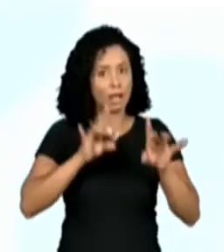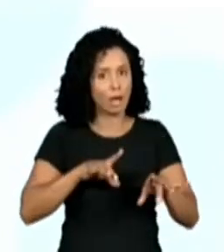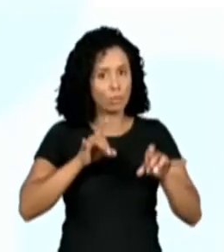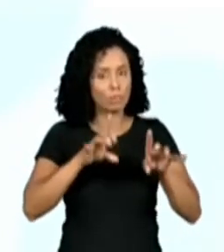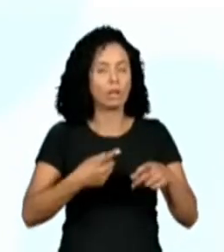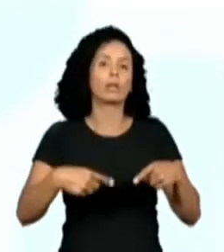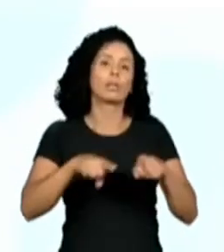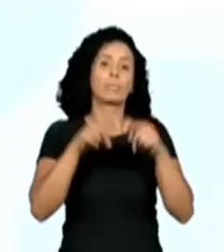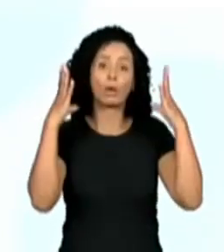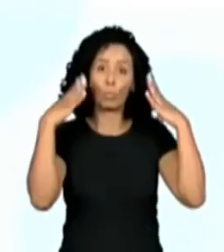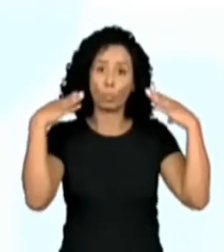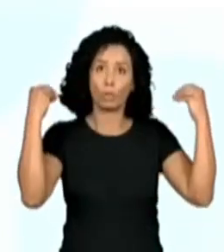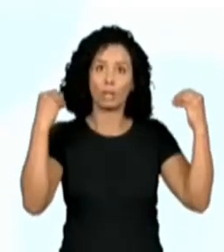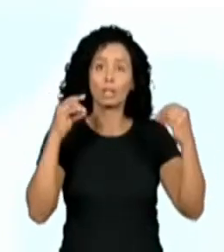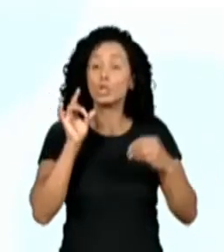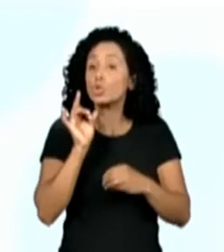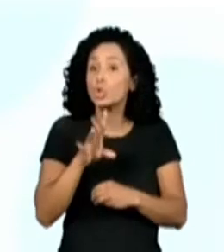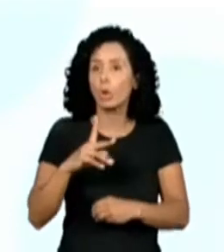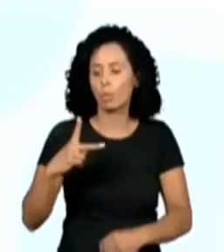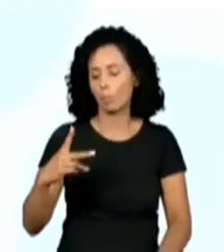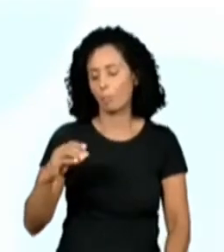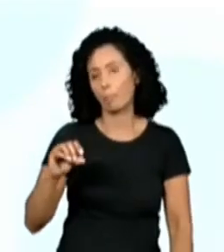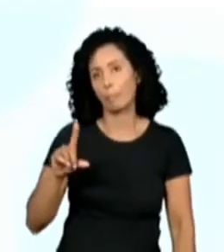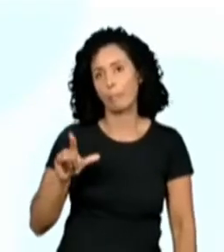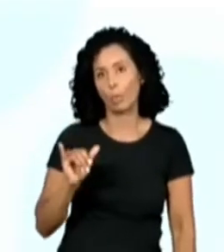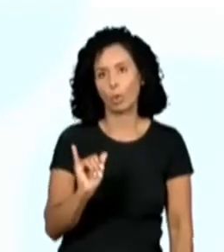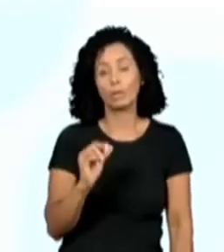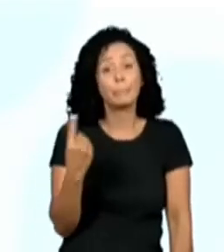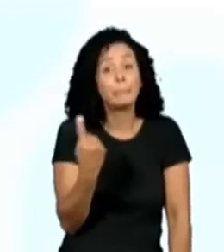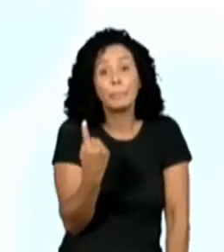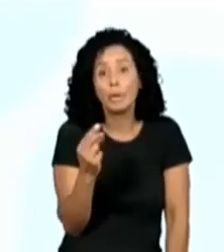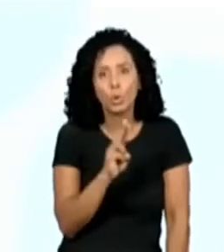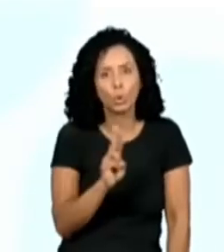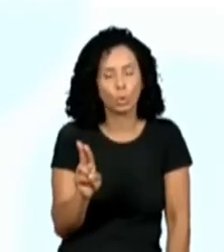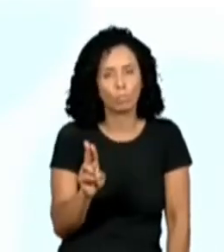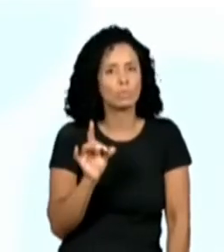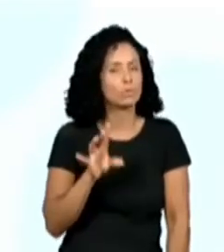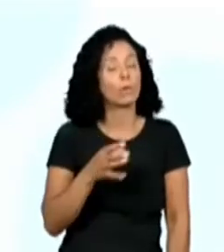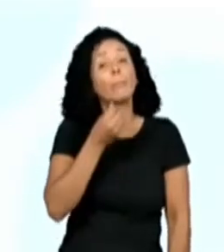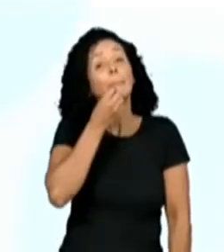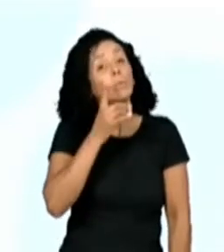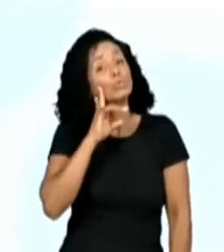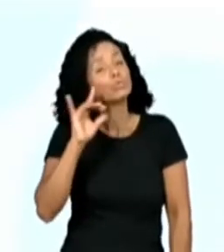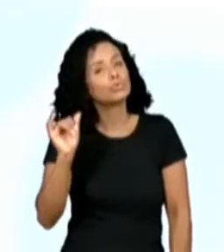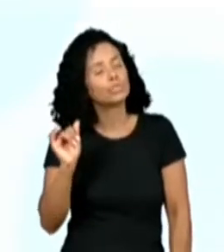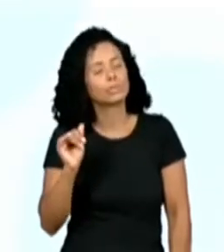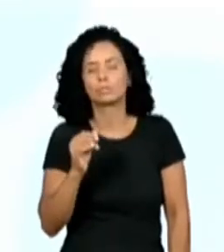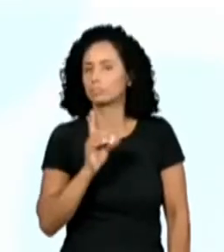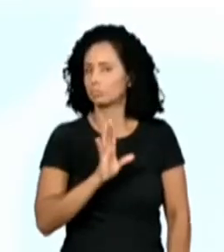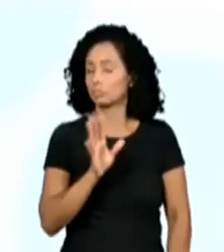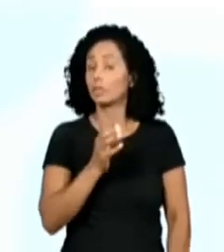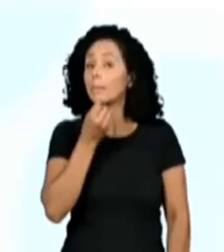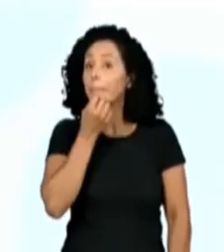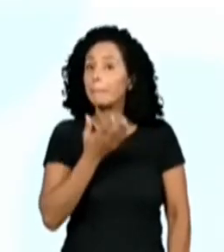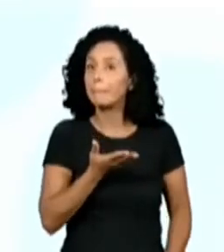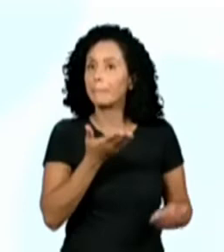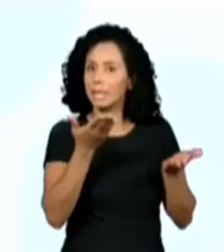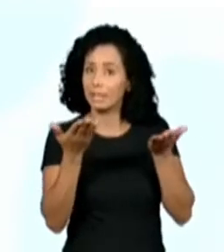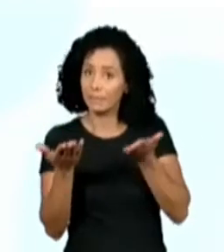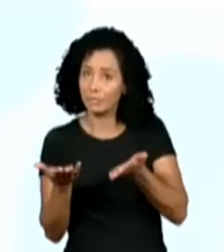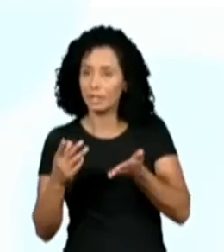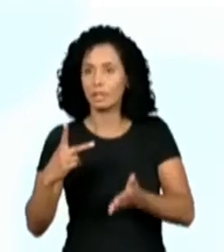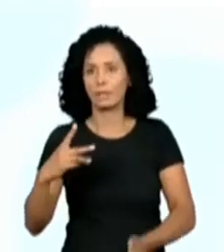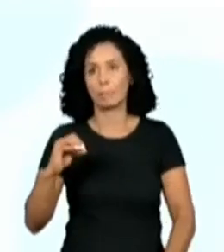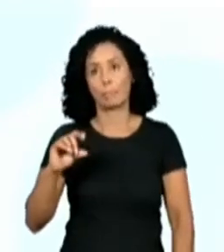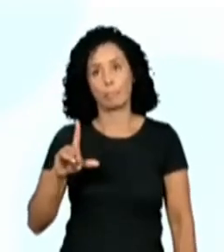usam o primeiro nomezinho da professora. Então, eles falariam assim, Bom dia. Bom dia, não. Welcome. Bem-vinda, Polly.